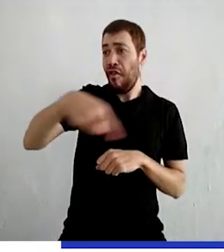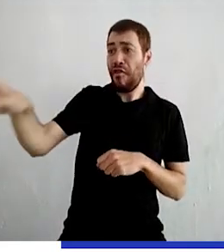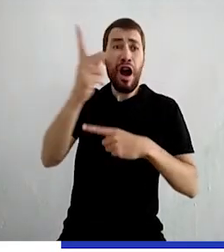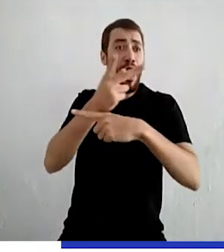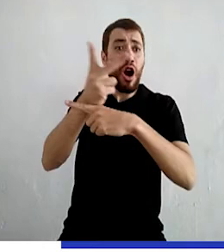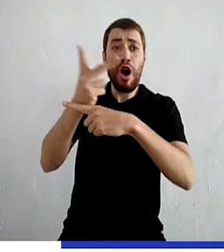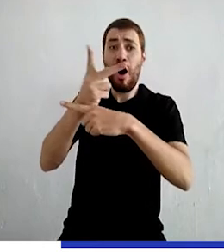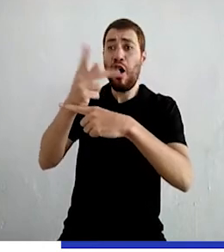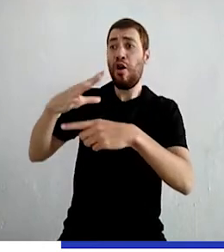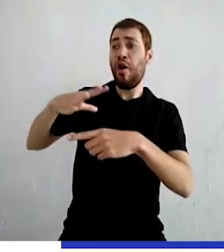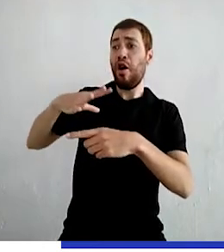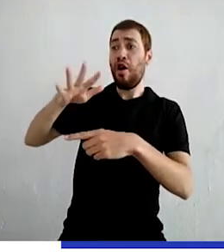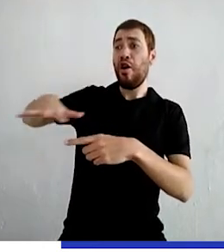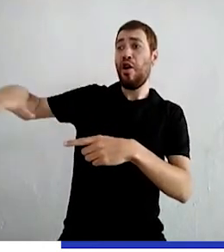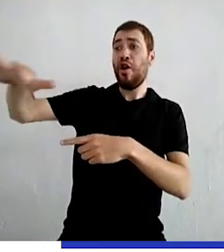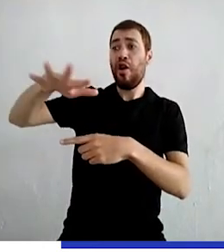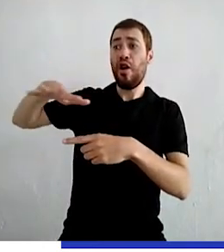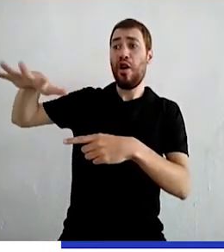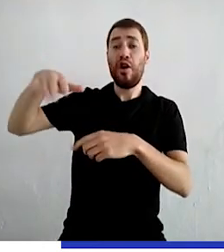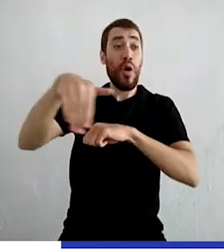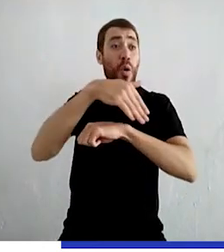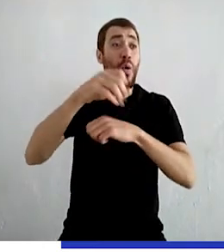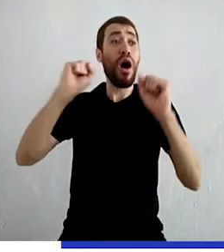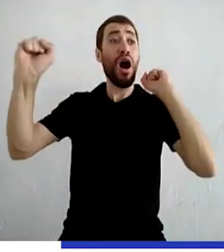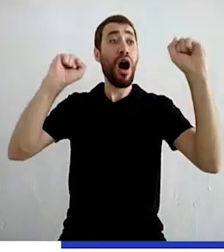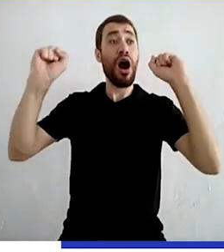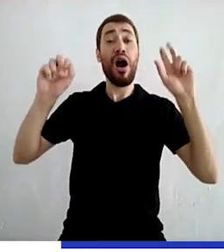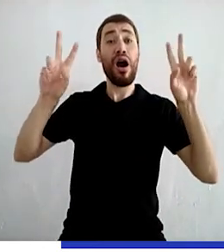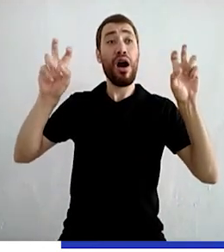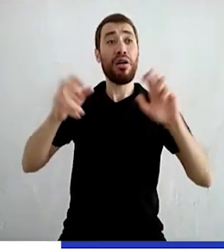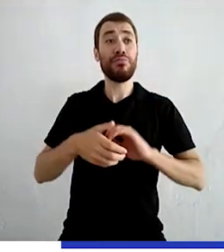procurar Em toda a cidade A rua das toalhas